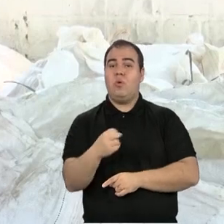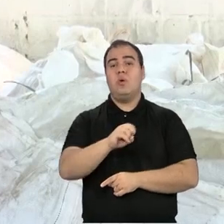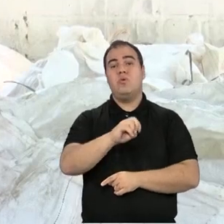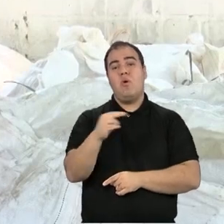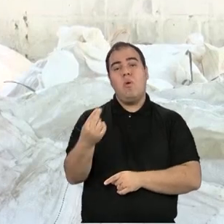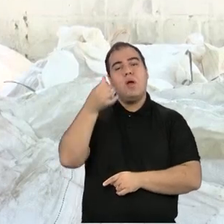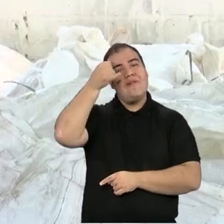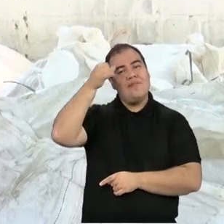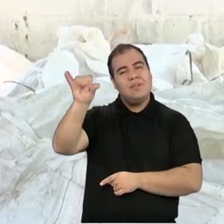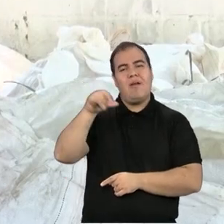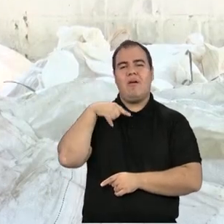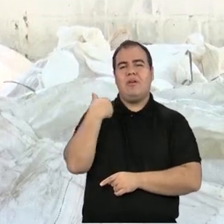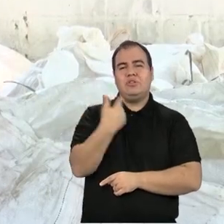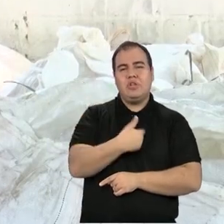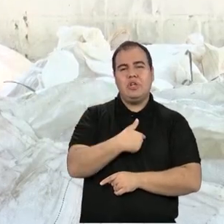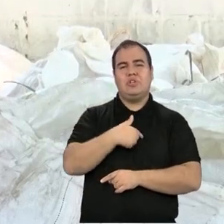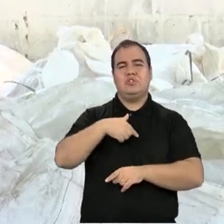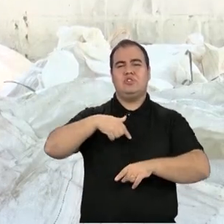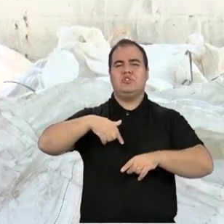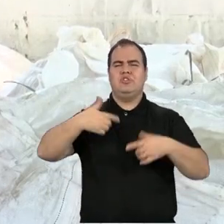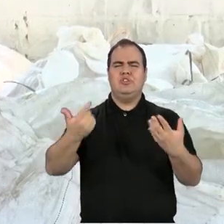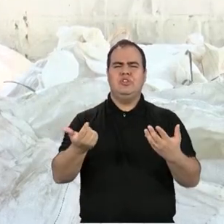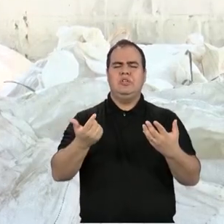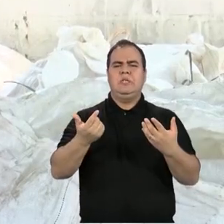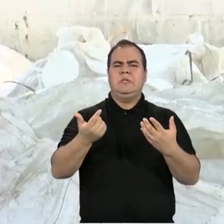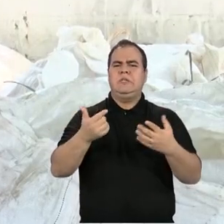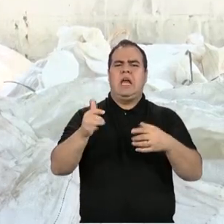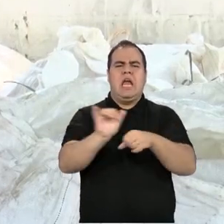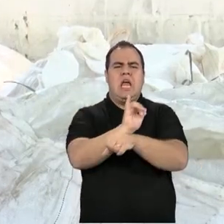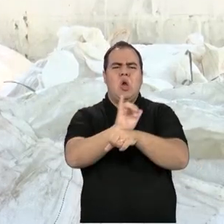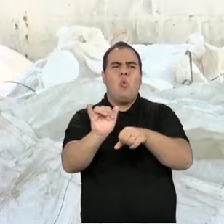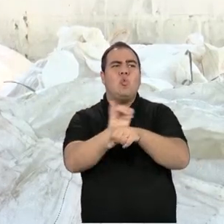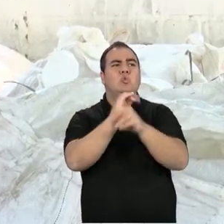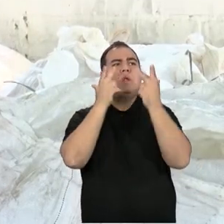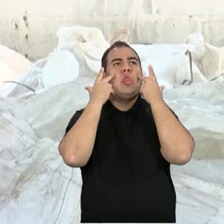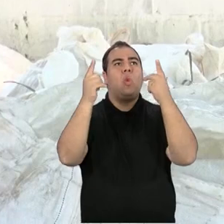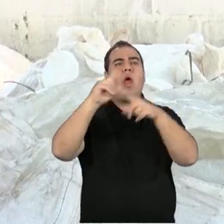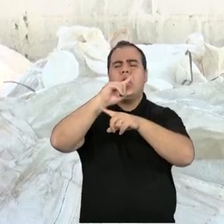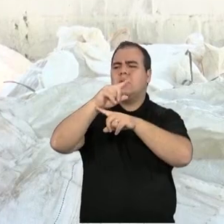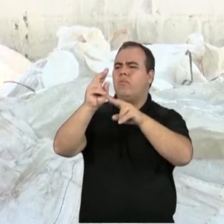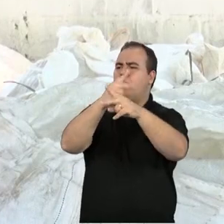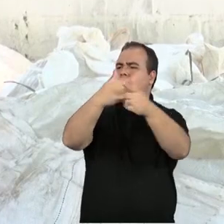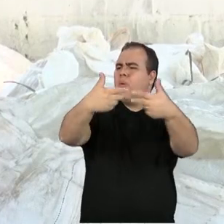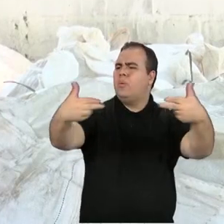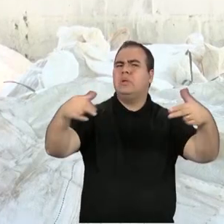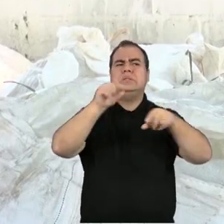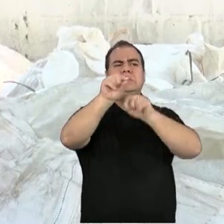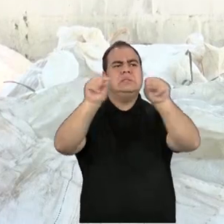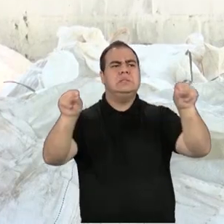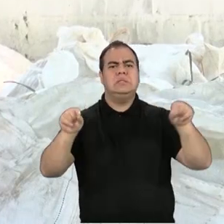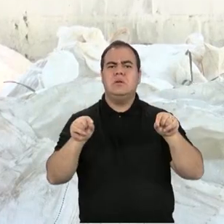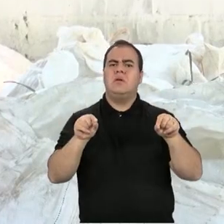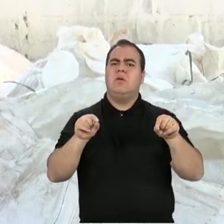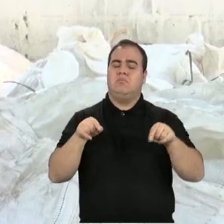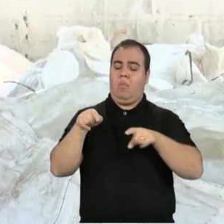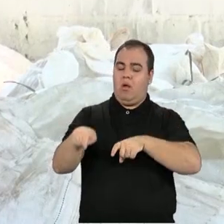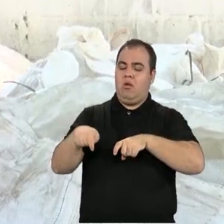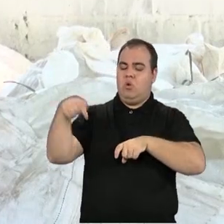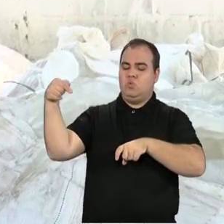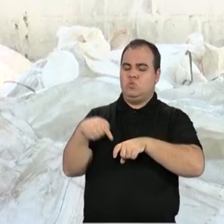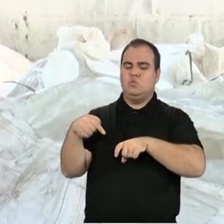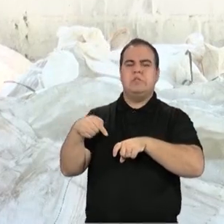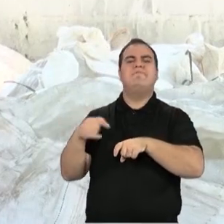desgastar recursos naturais que estão tão necessários para todos nós, eu acho que é um exemplo que a agricultura está dando, mais uma vez,